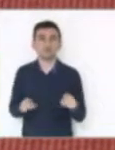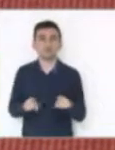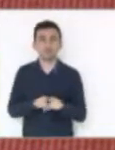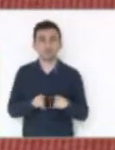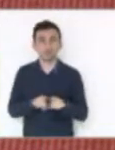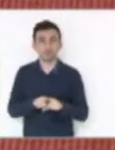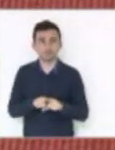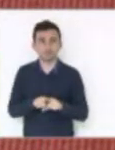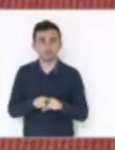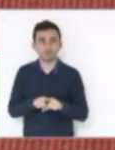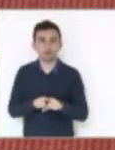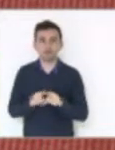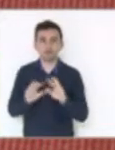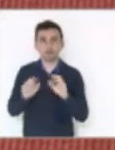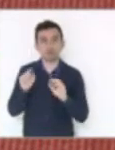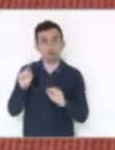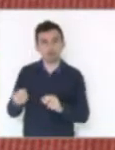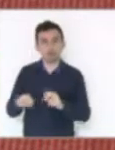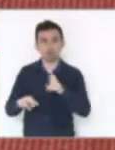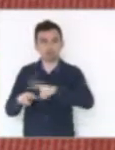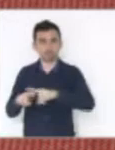o sistema penitenciário.